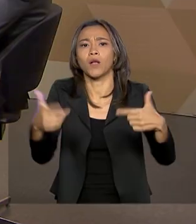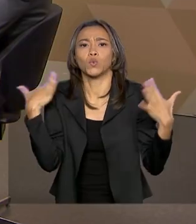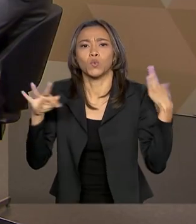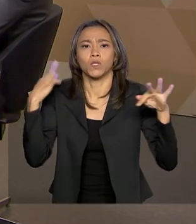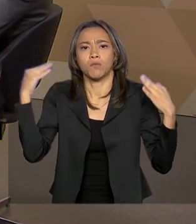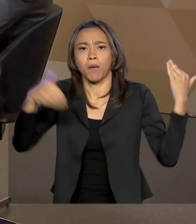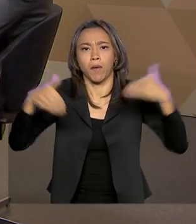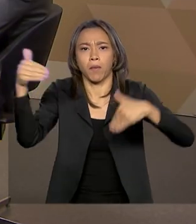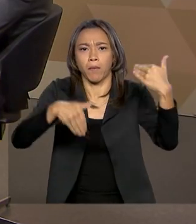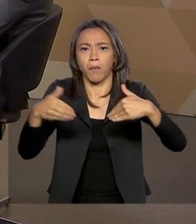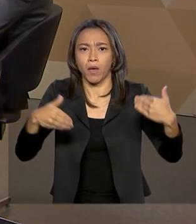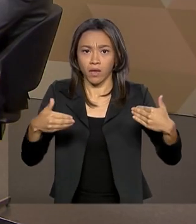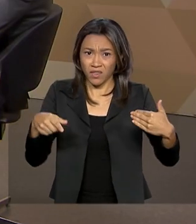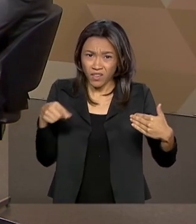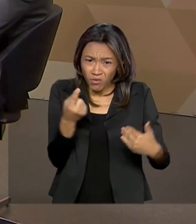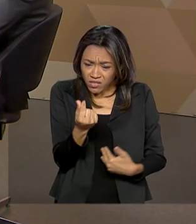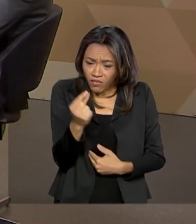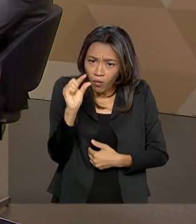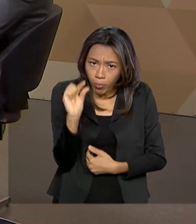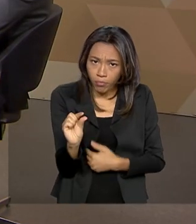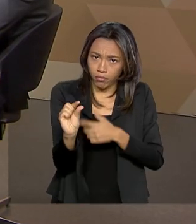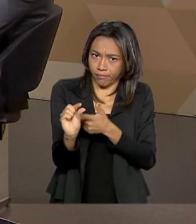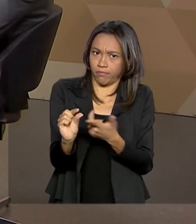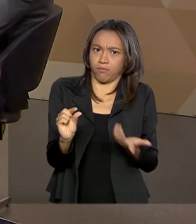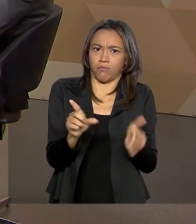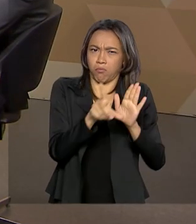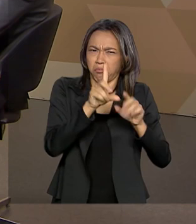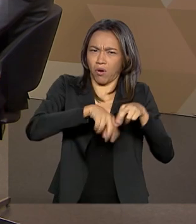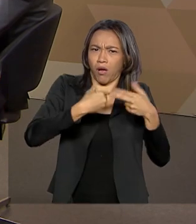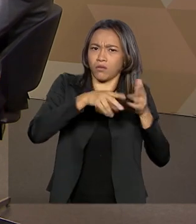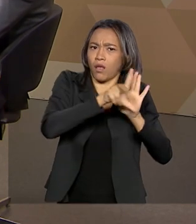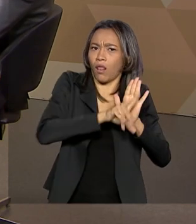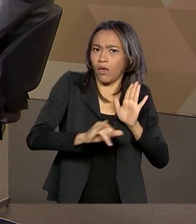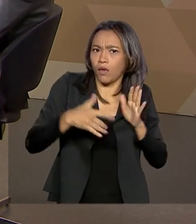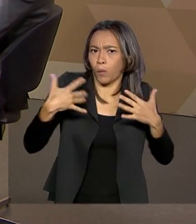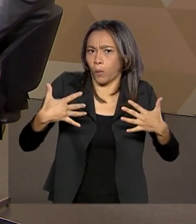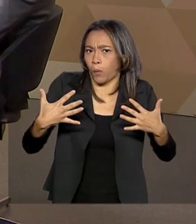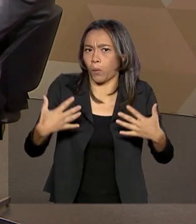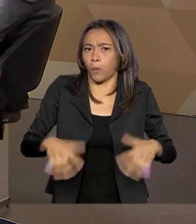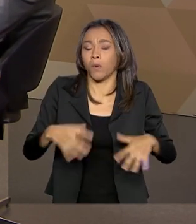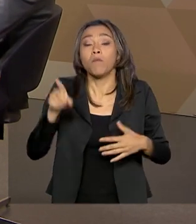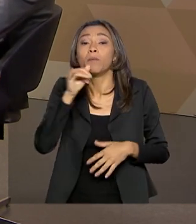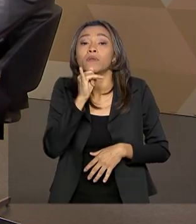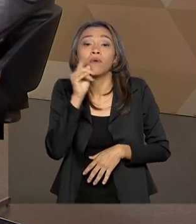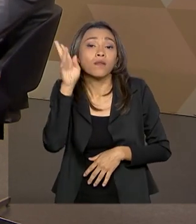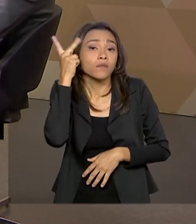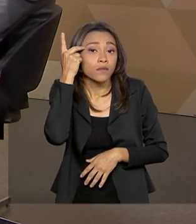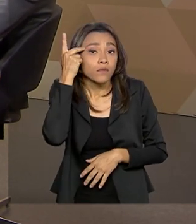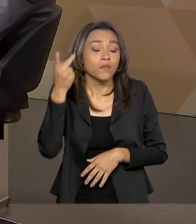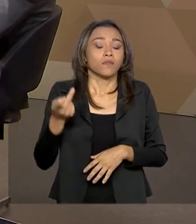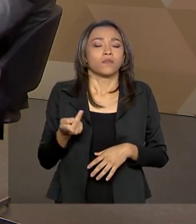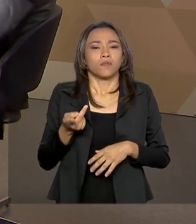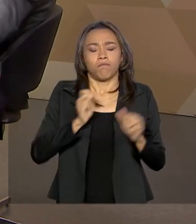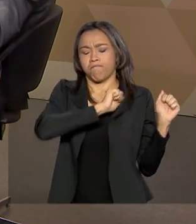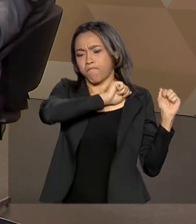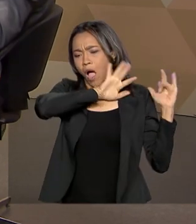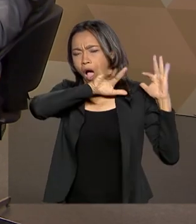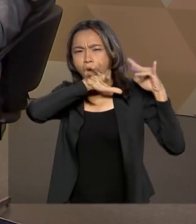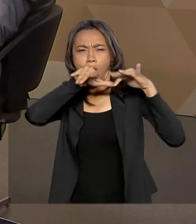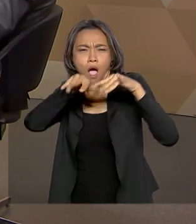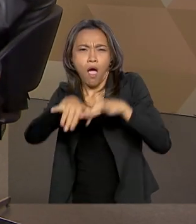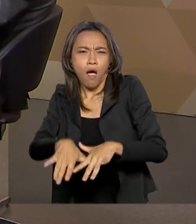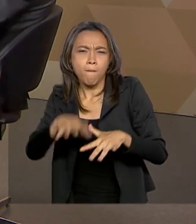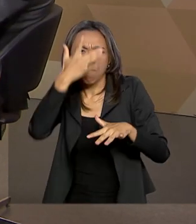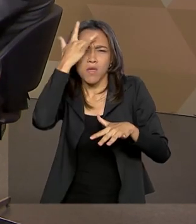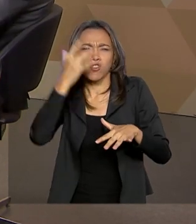Quer dizer, espetáculos de teatro musical em São Paulo, por exemplo, atraem dezenas de milhares